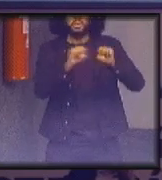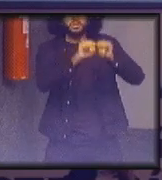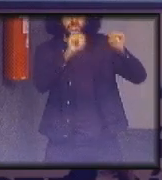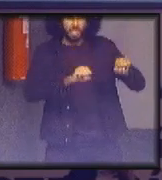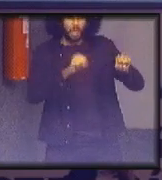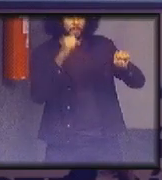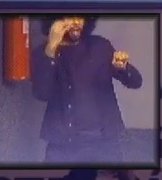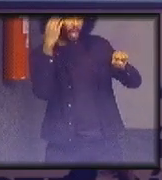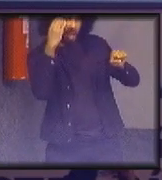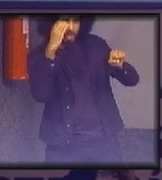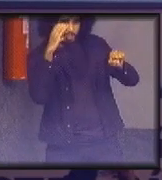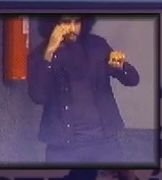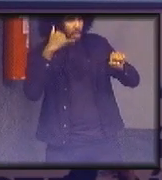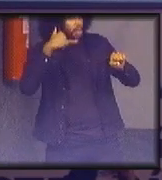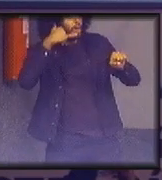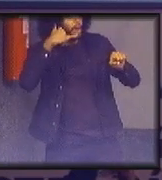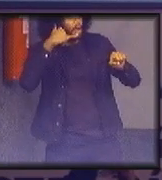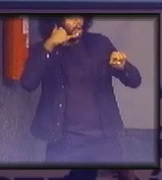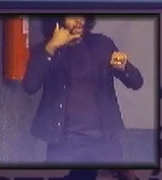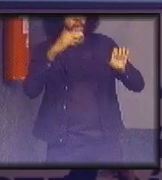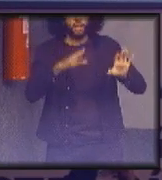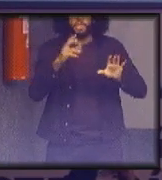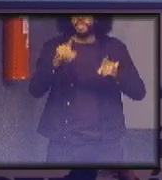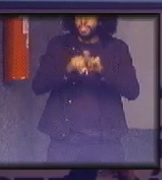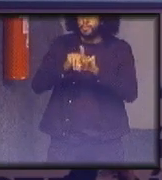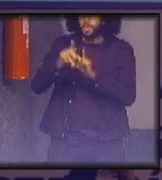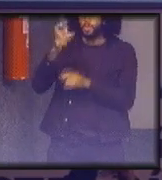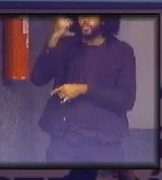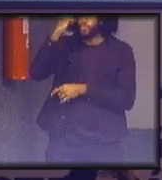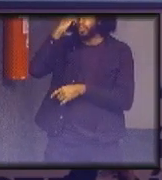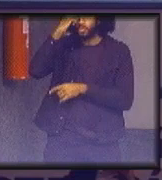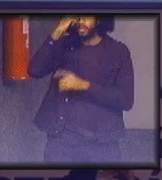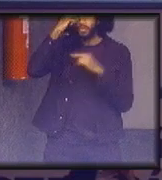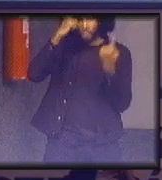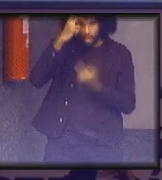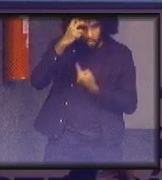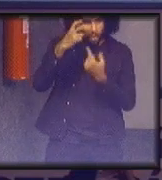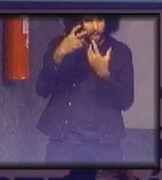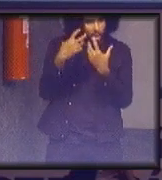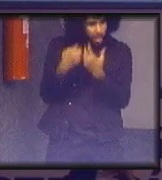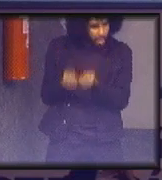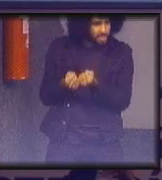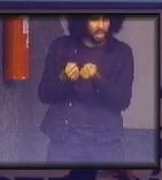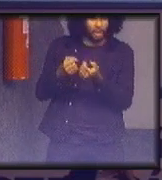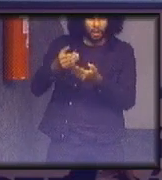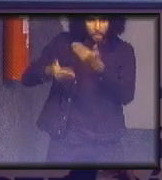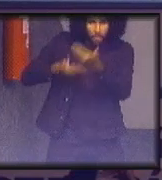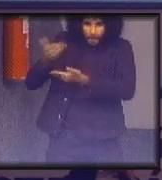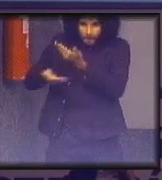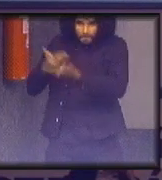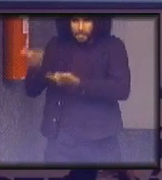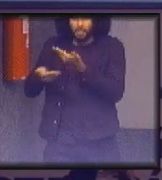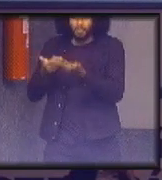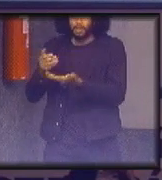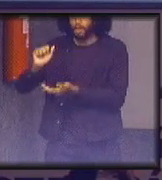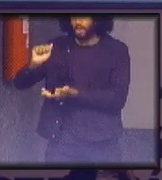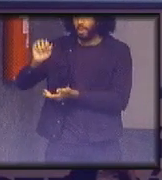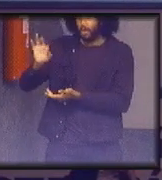telefonia celular culturalmente a gente aceitar compartilhar ativos